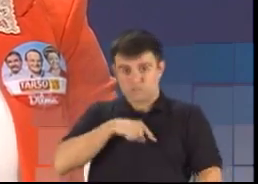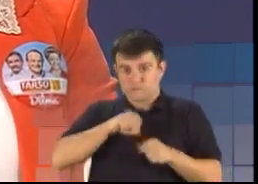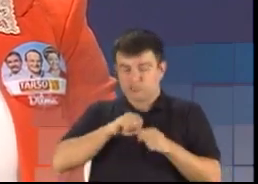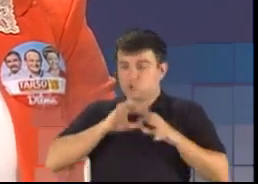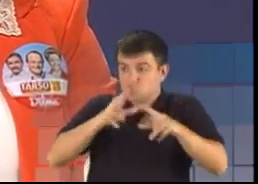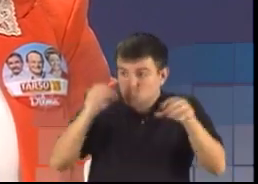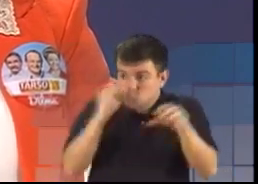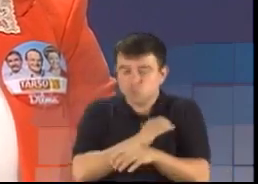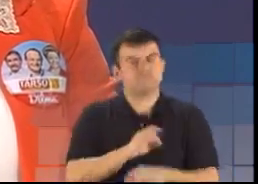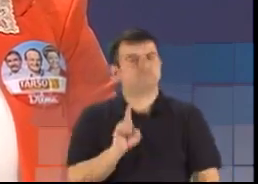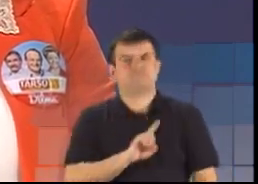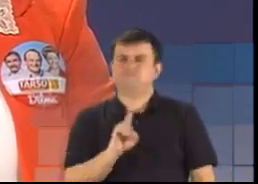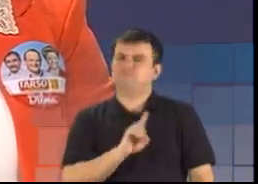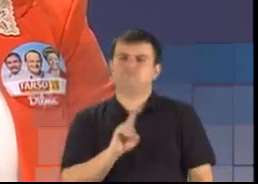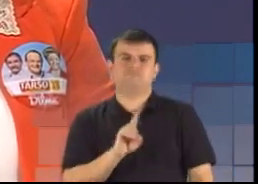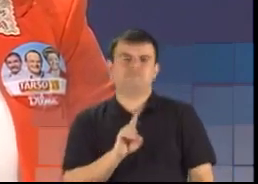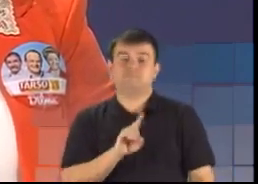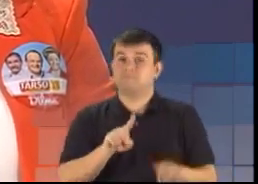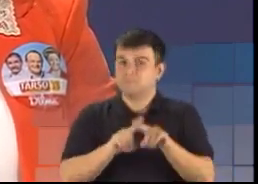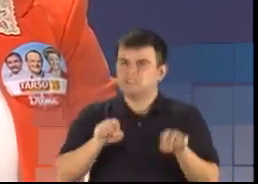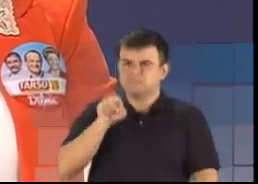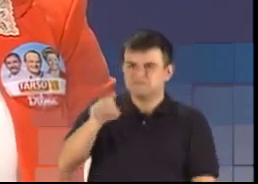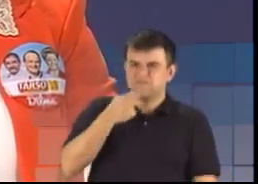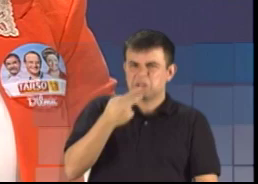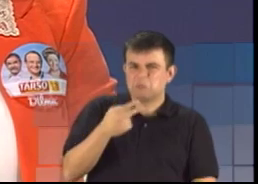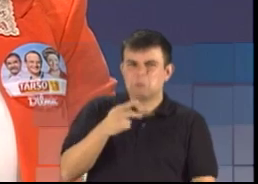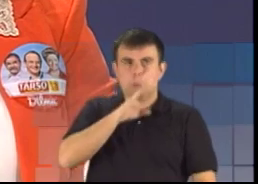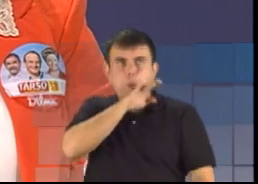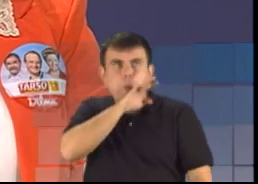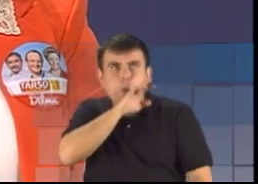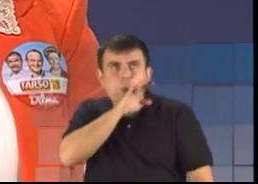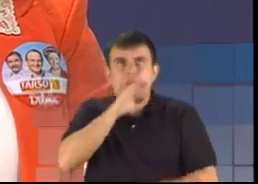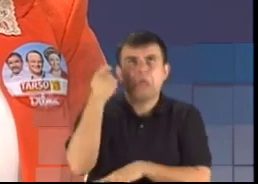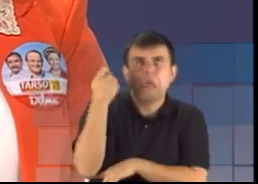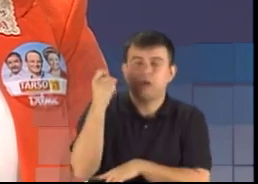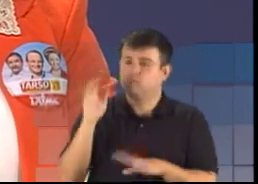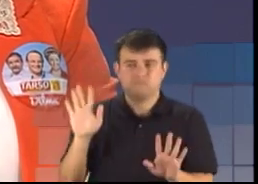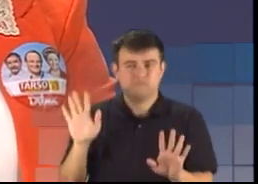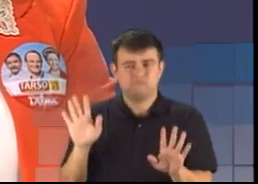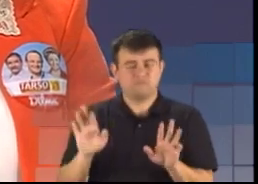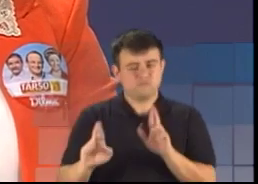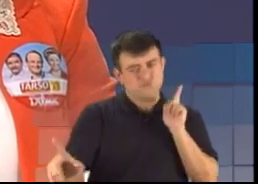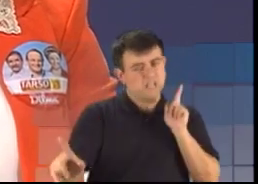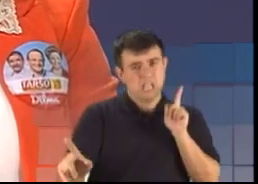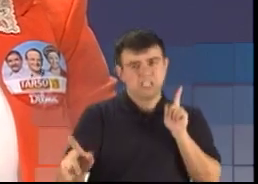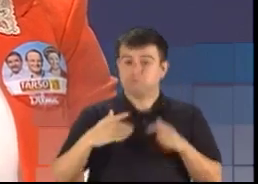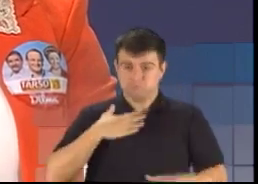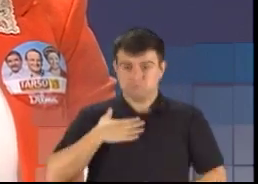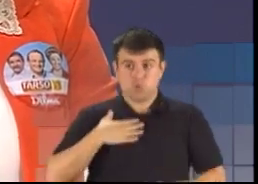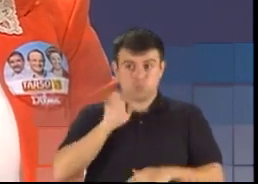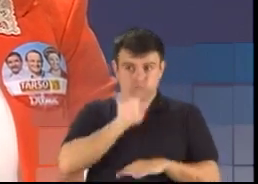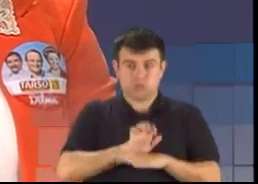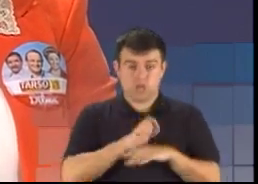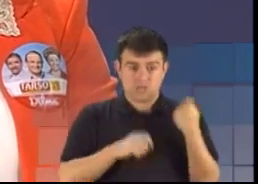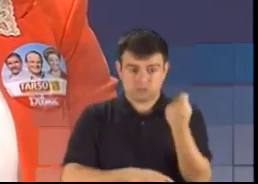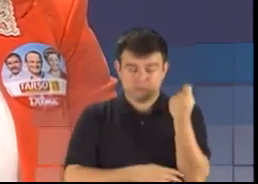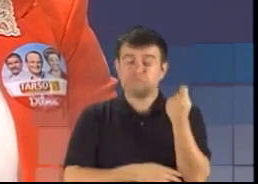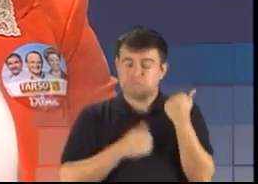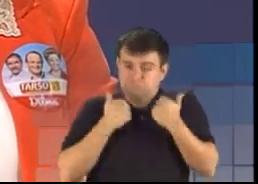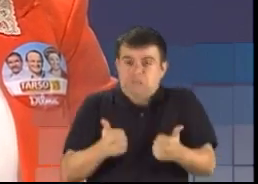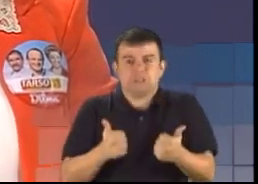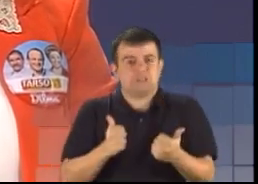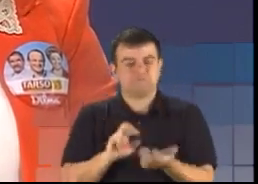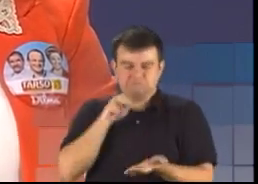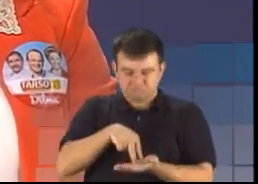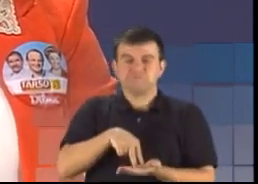nenhuma. Mas esse Estado que vocês falam que está tão ruim, não é o meu Estado. O meu Estado está de pé. O meu Estado, o Rio Grande